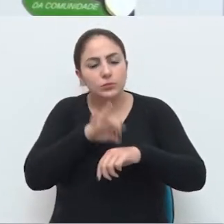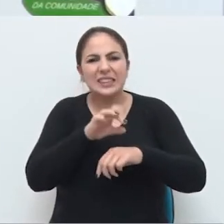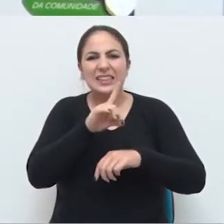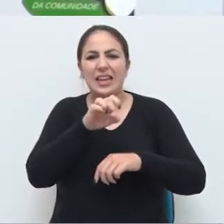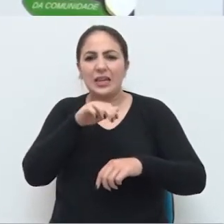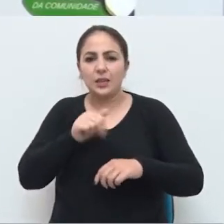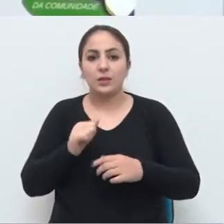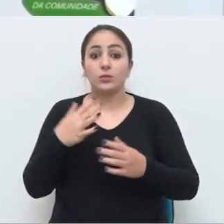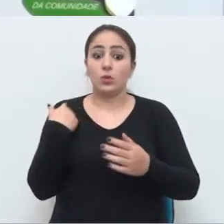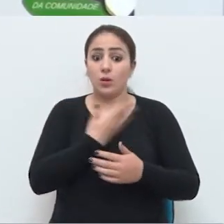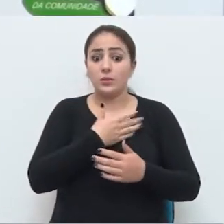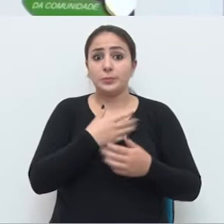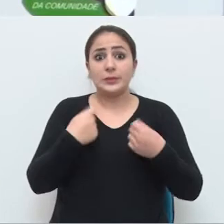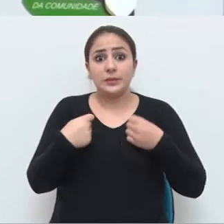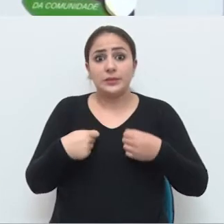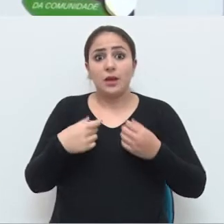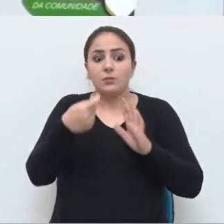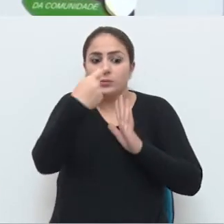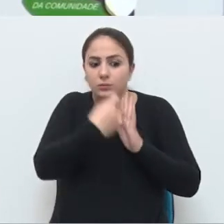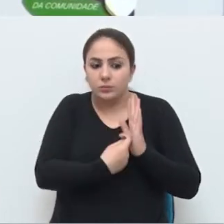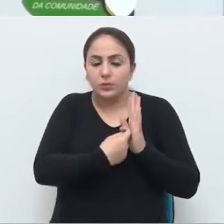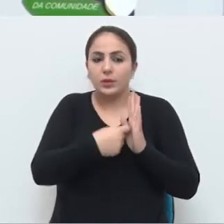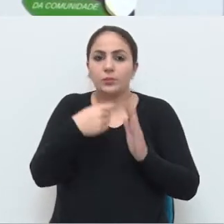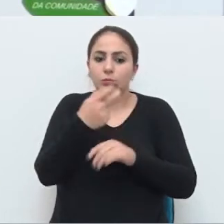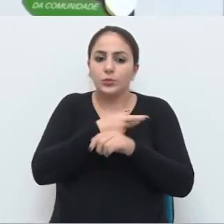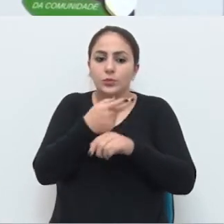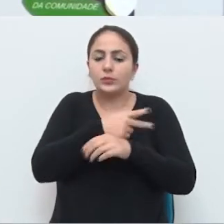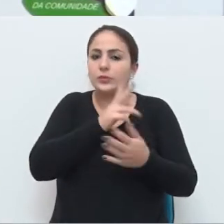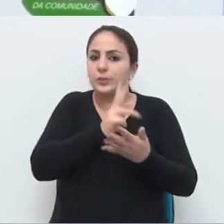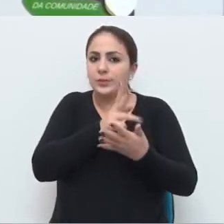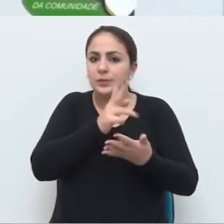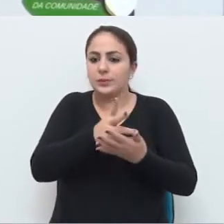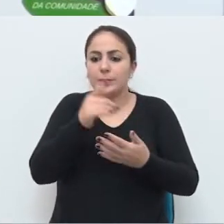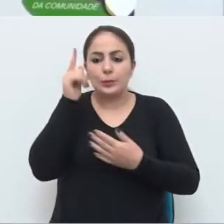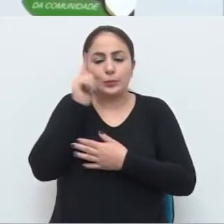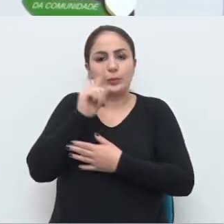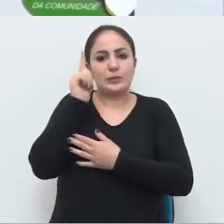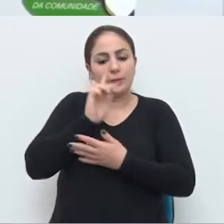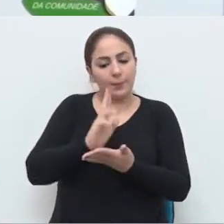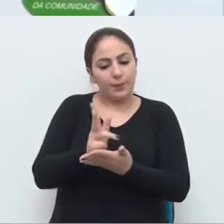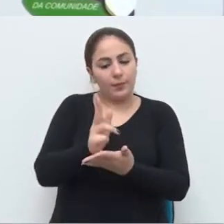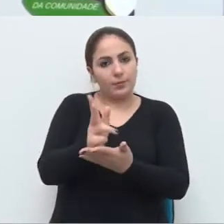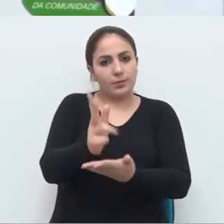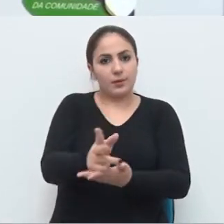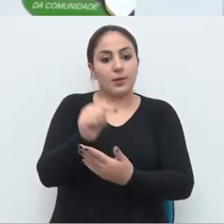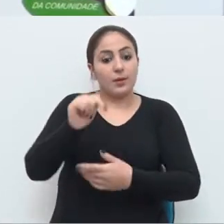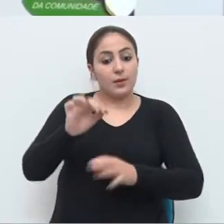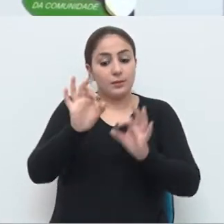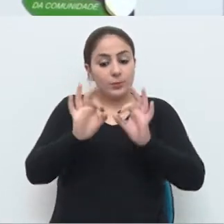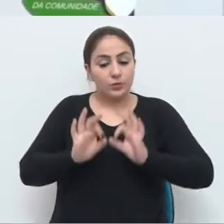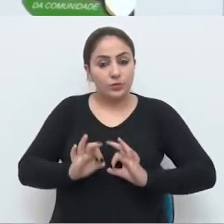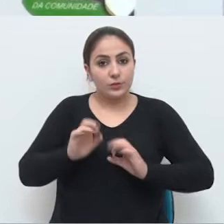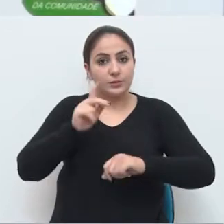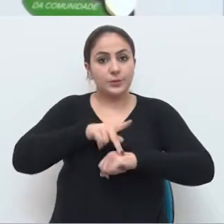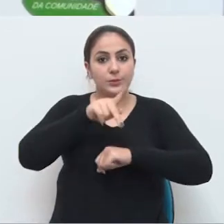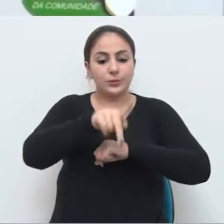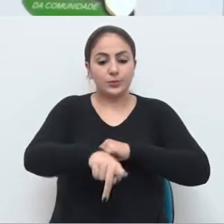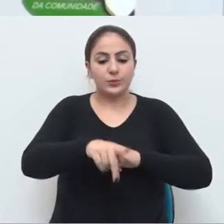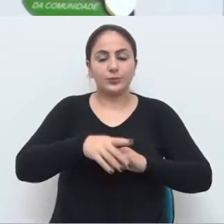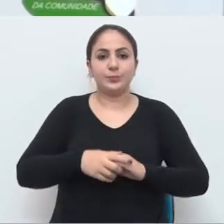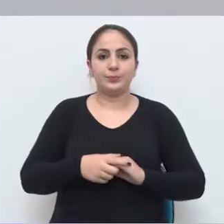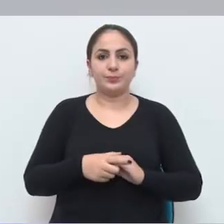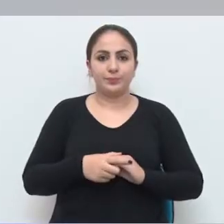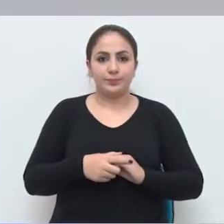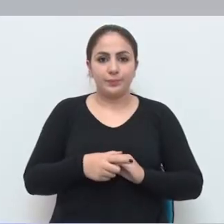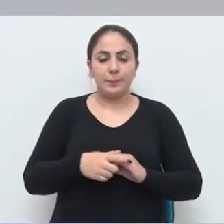prorrogação e também a efetivação que é o que a gente vem buscando a nossa efetivação para nós mantermos esse programa em passo